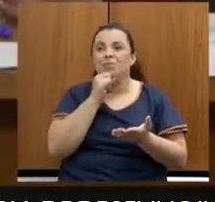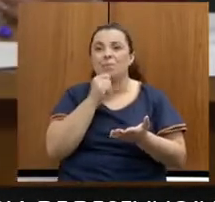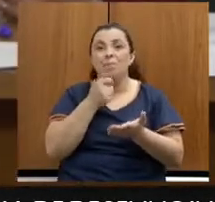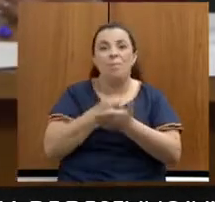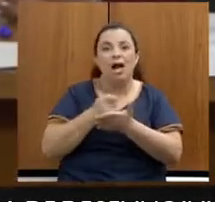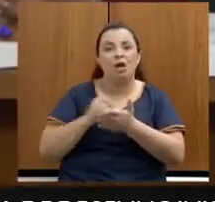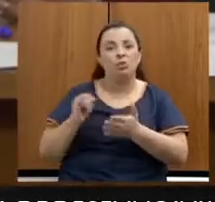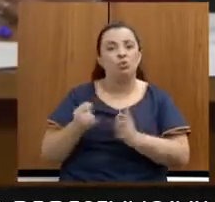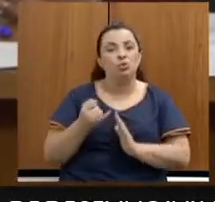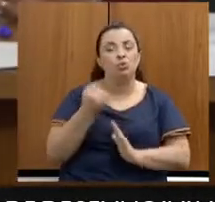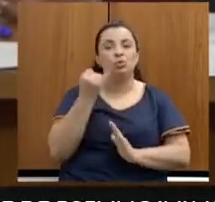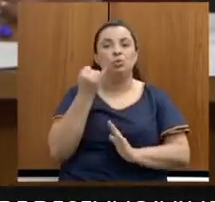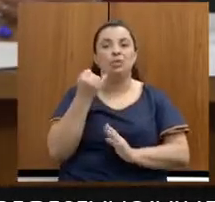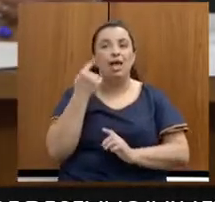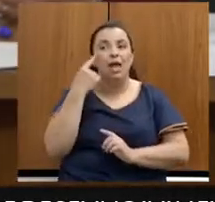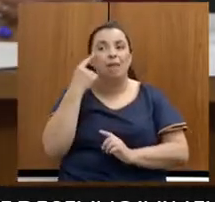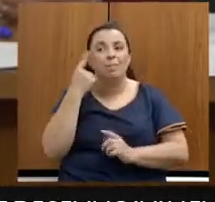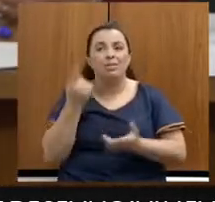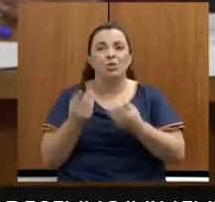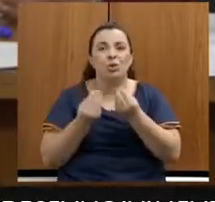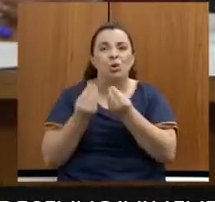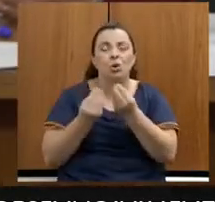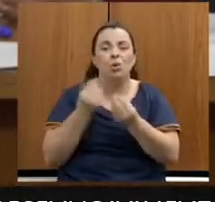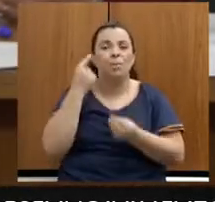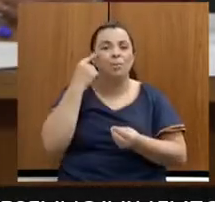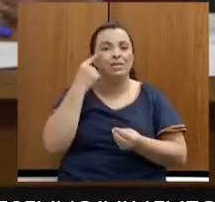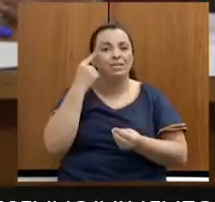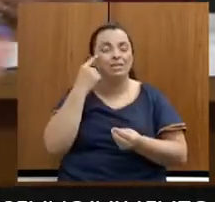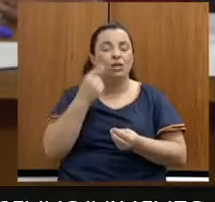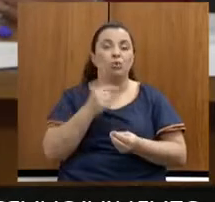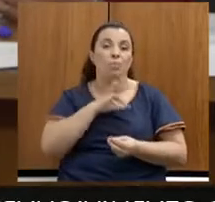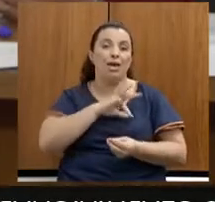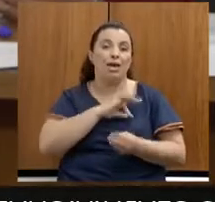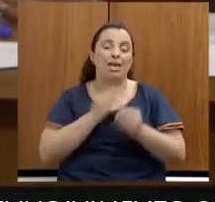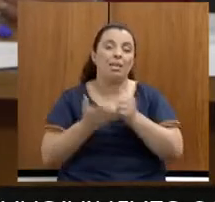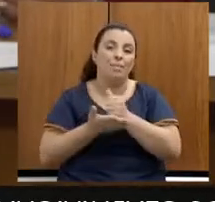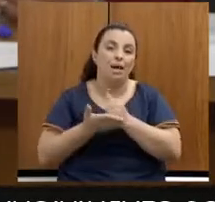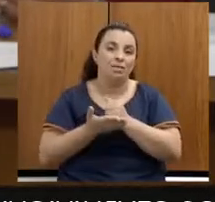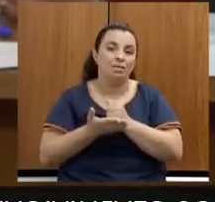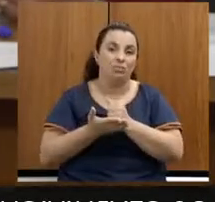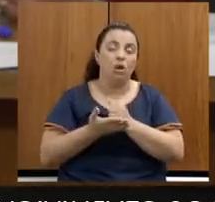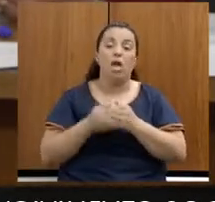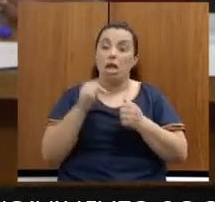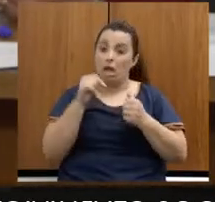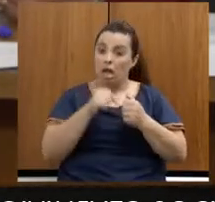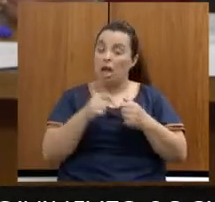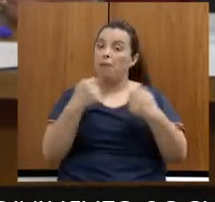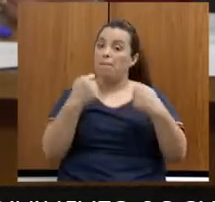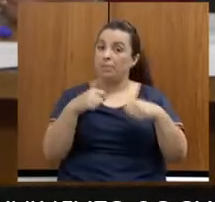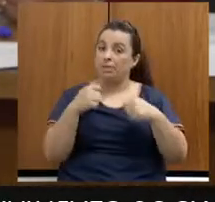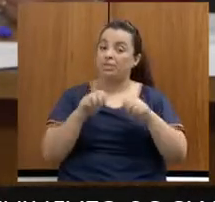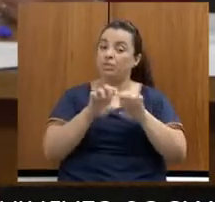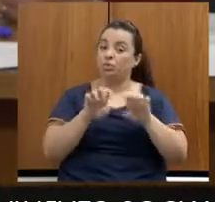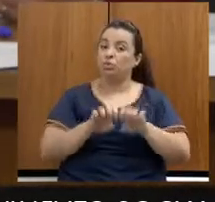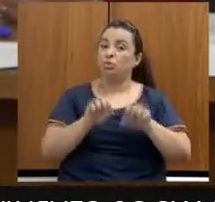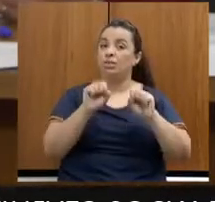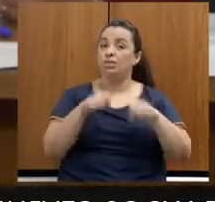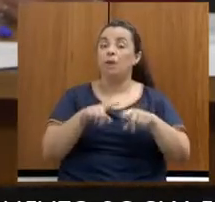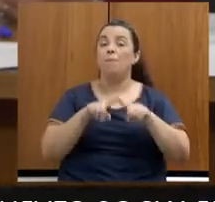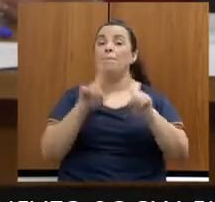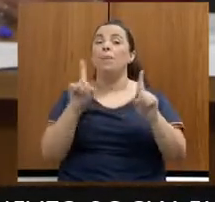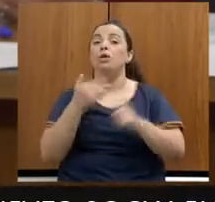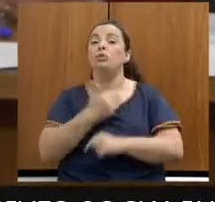podemos ter pensado em uma renda básica. É uma renda que acho que a gente tem que estruturar, sim, mas o governo precisa estar